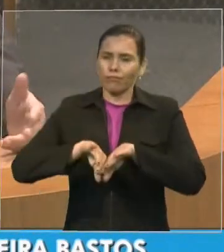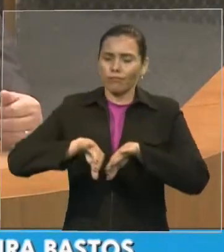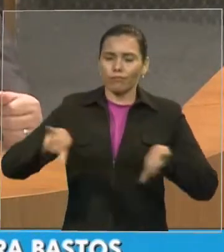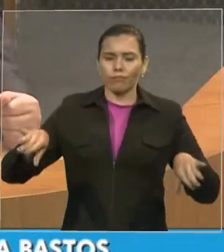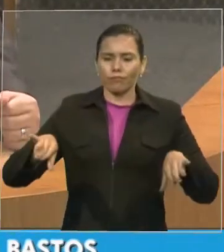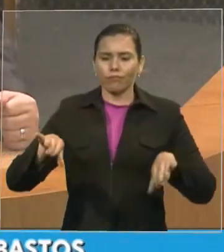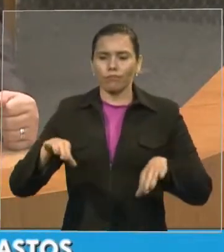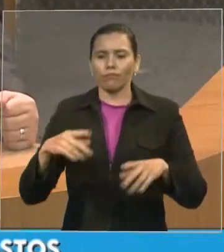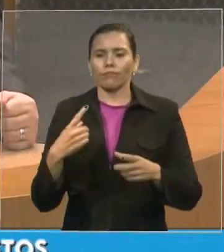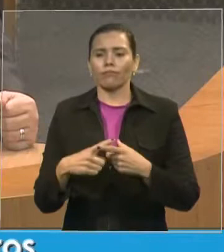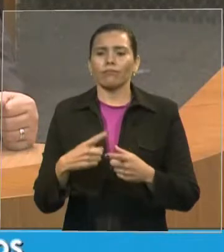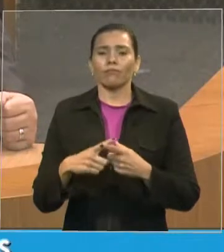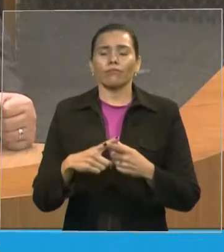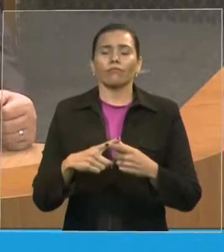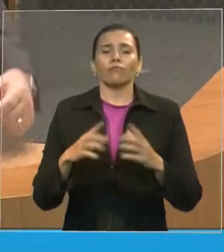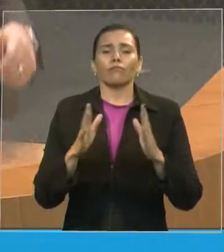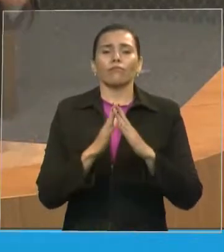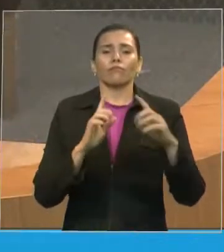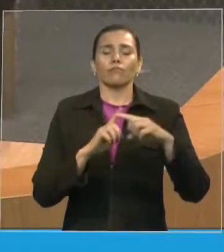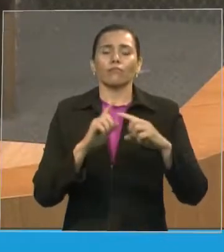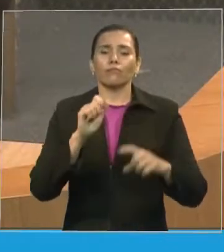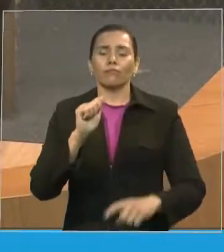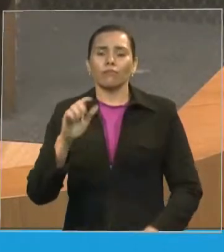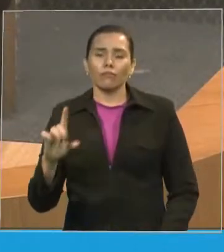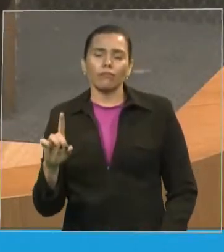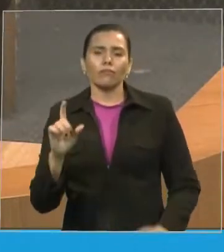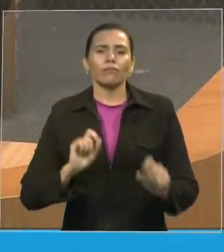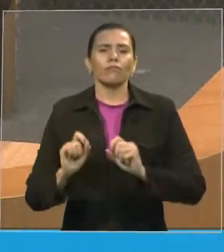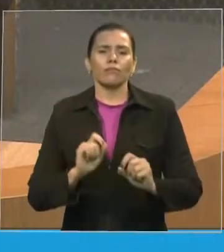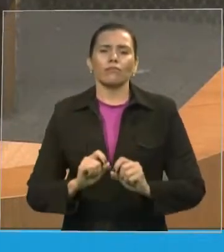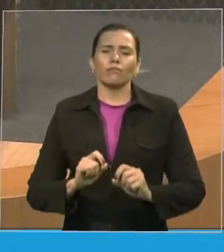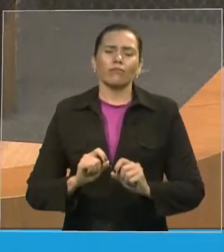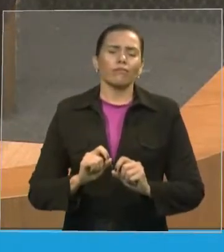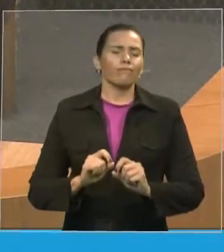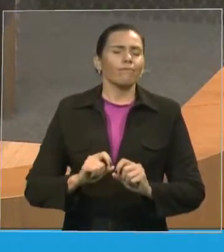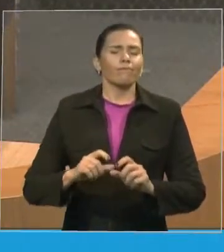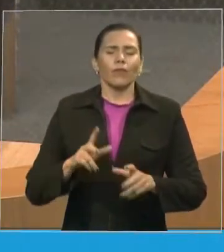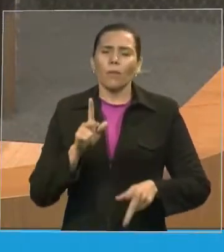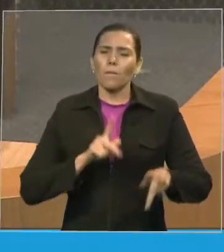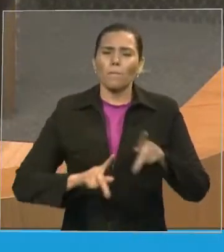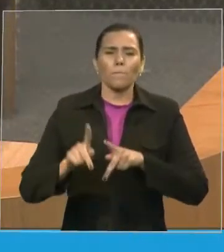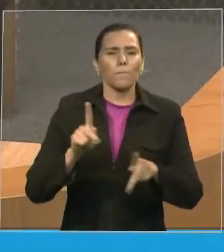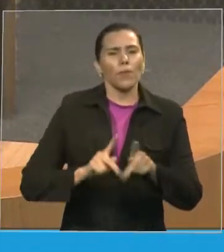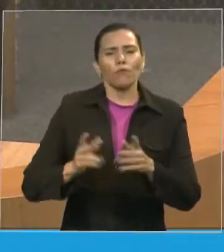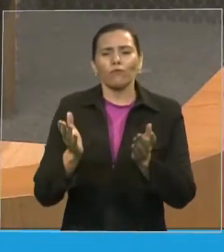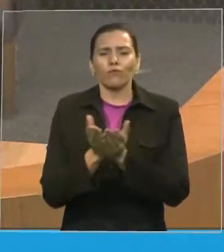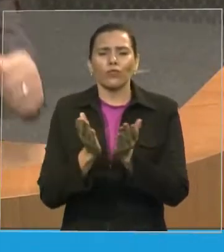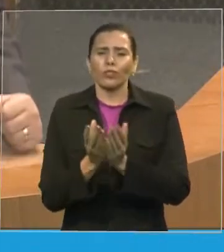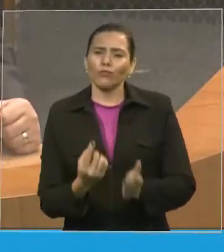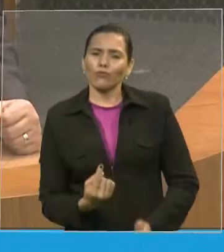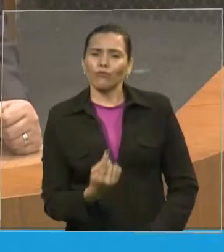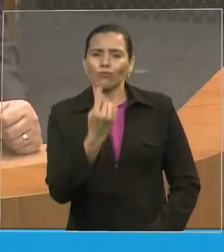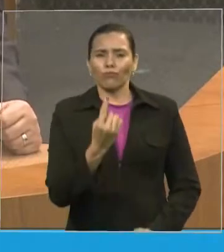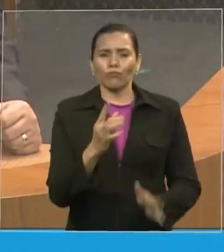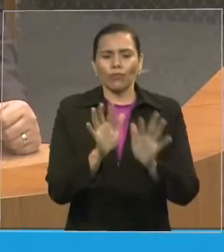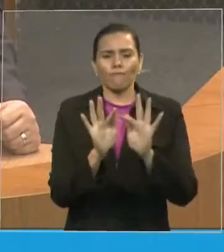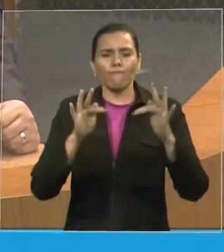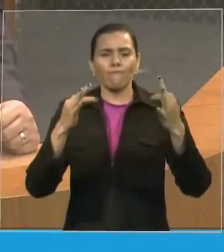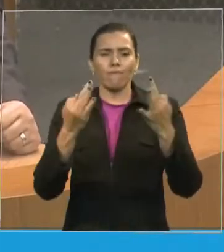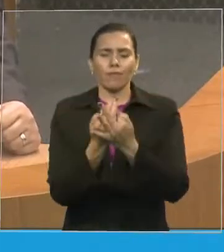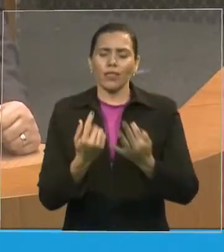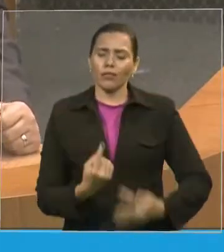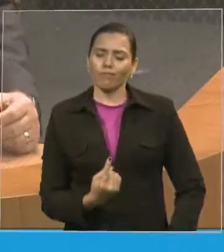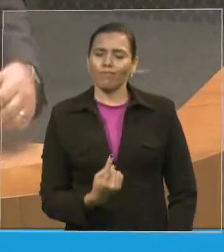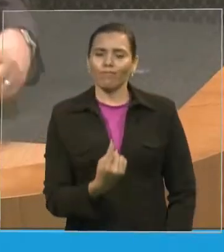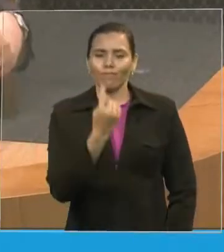exército de irmãos. A Assembleia de Deus, como Igreja, é um povo só, uma família só, que, ao longo do